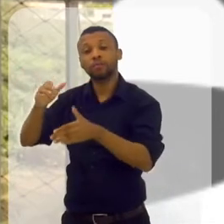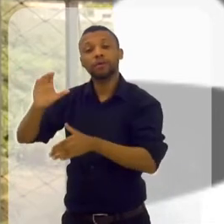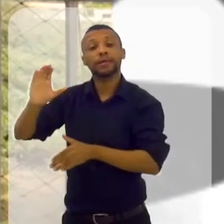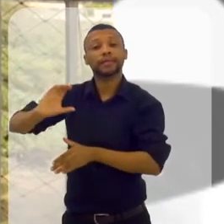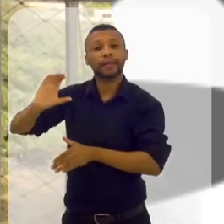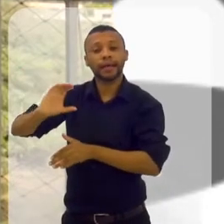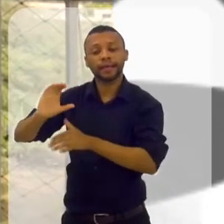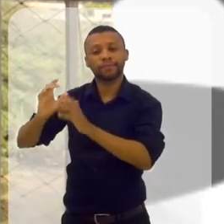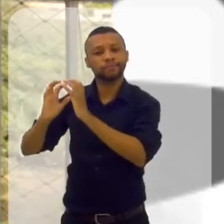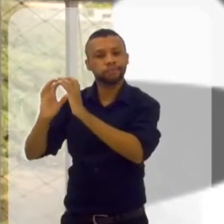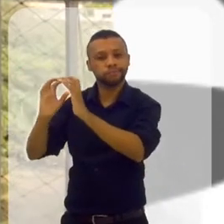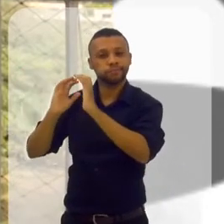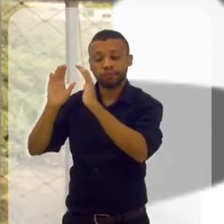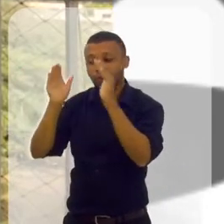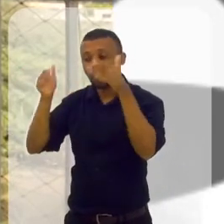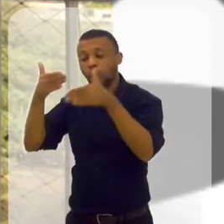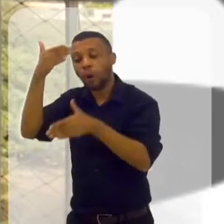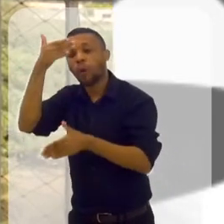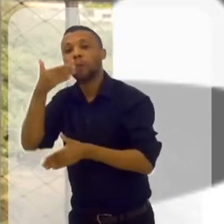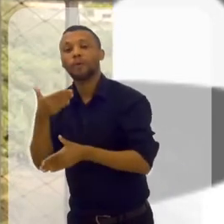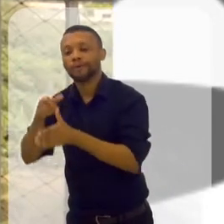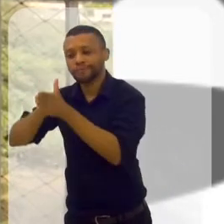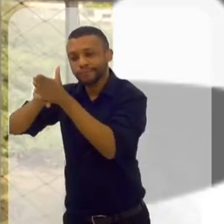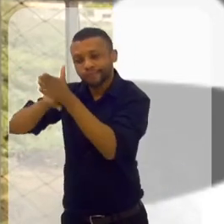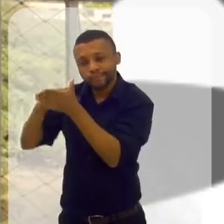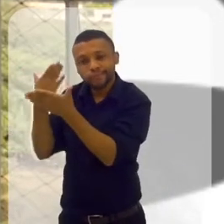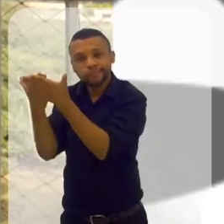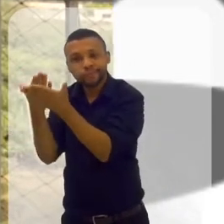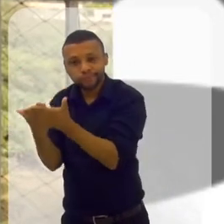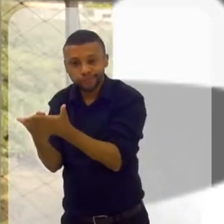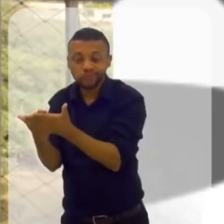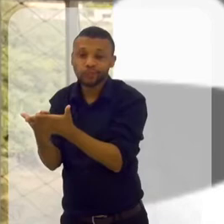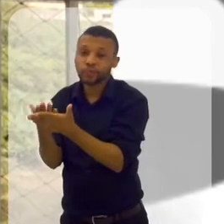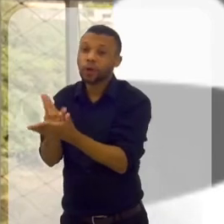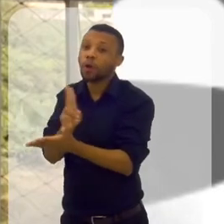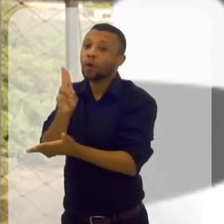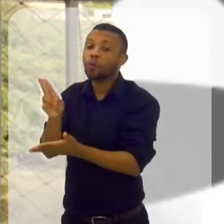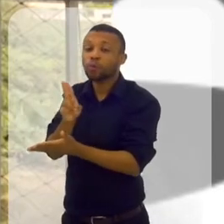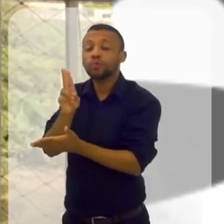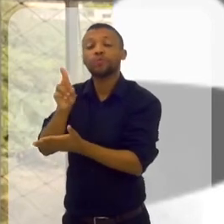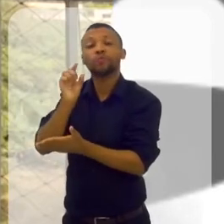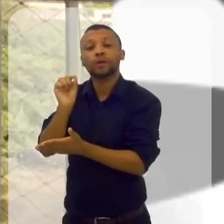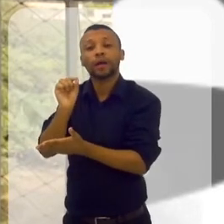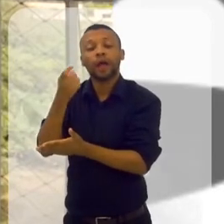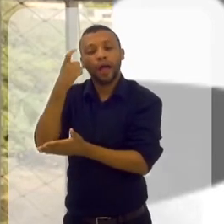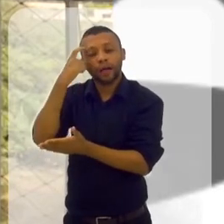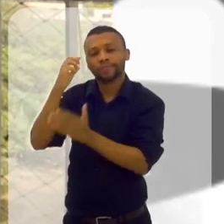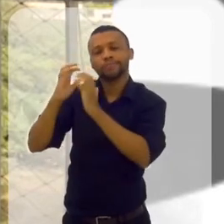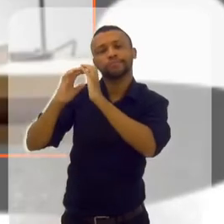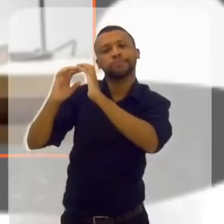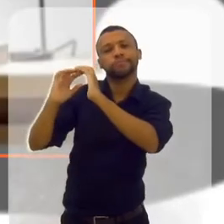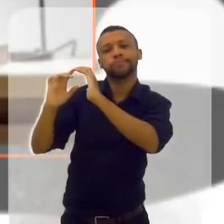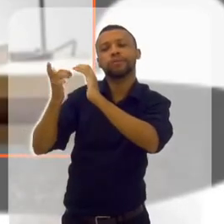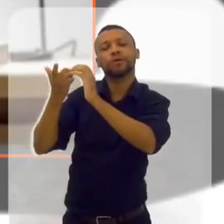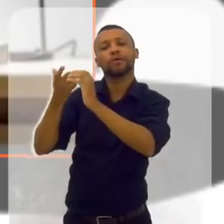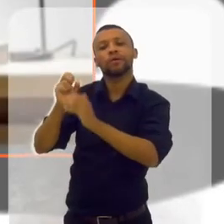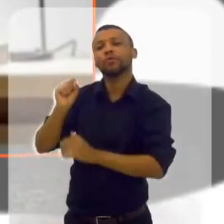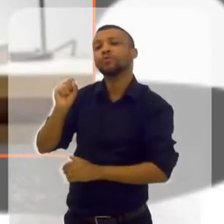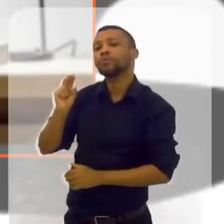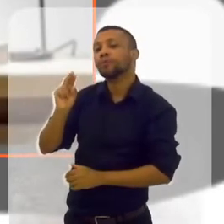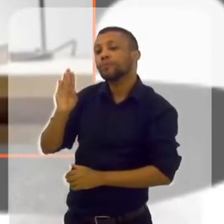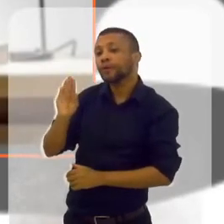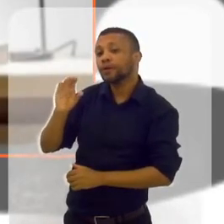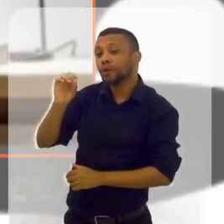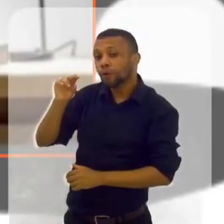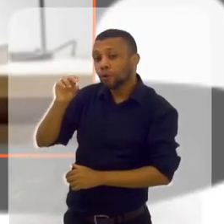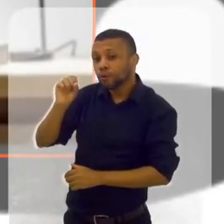são estudos comprovados. Eu não uso essa parte, eu uso realmente o poder que você tem no seu subconsciente. Então, a gente tem a